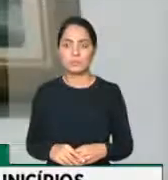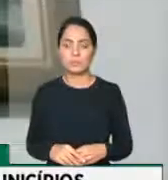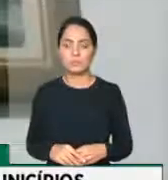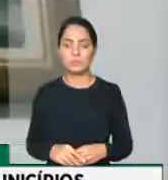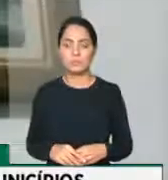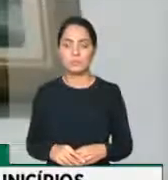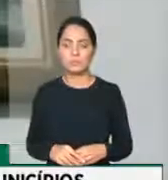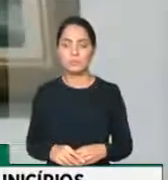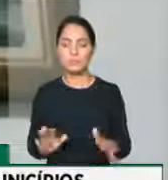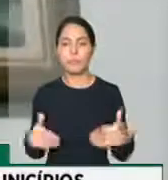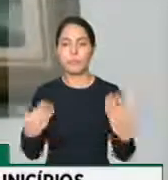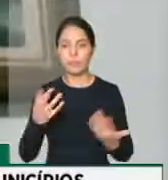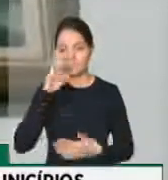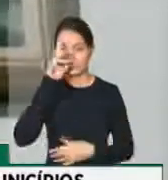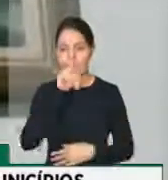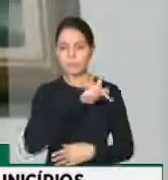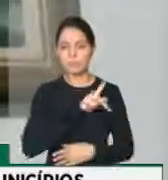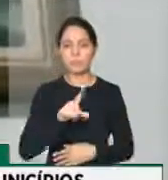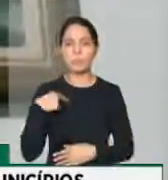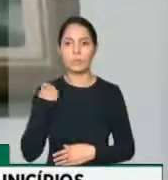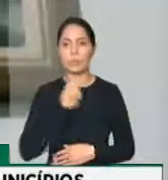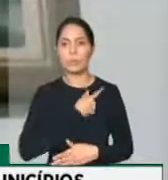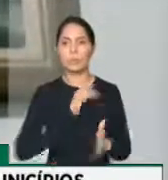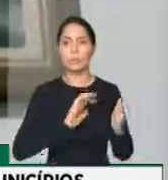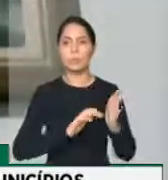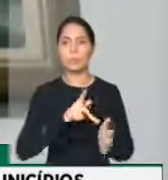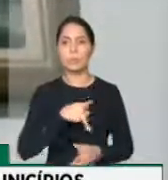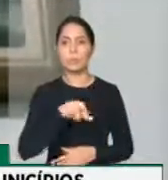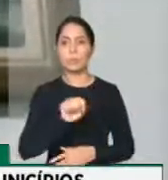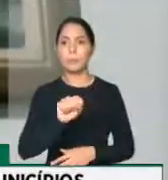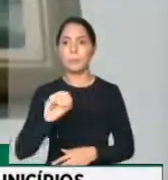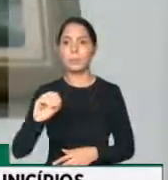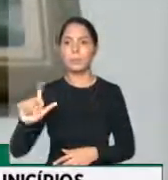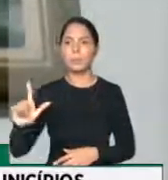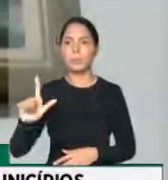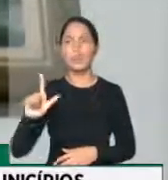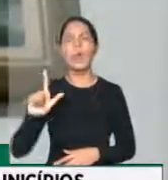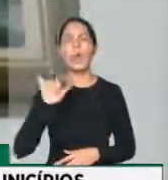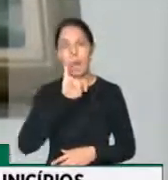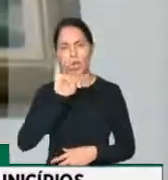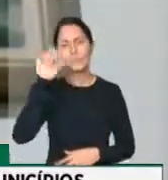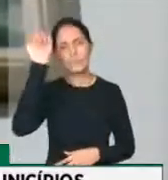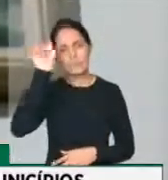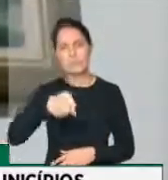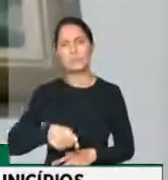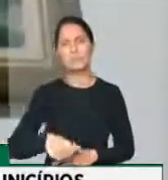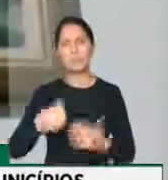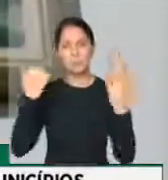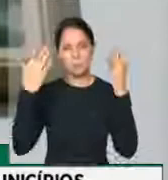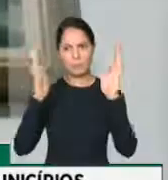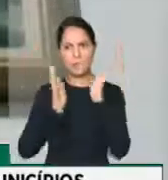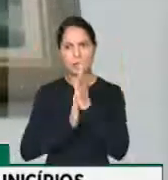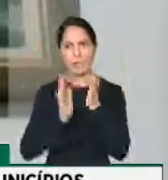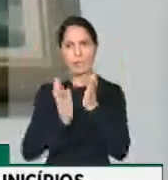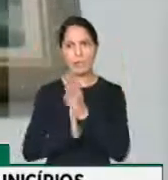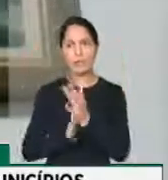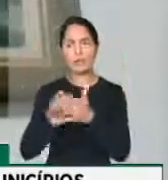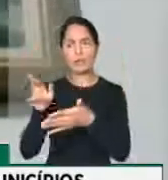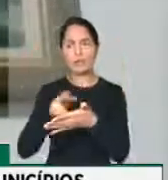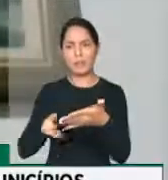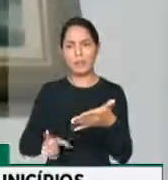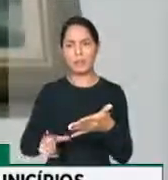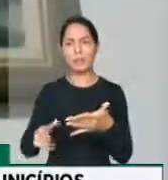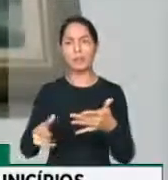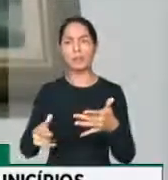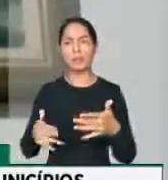O pessoal encaminha assim, parabenizando a Exª, o relator Pedro Paulo, essa